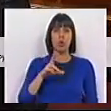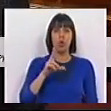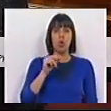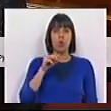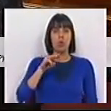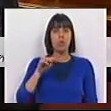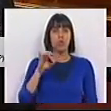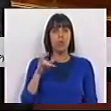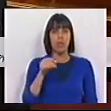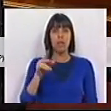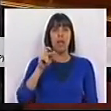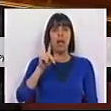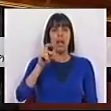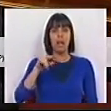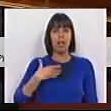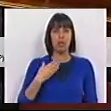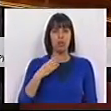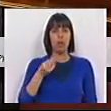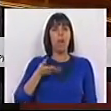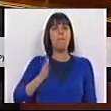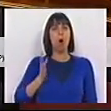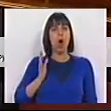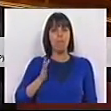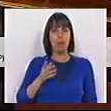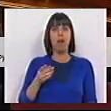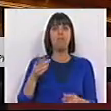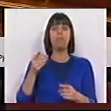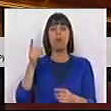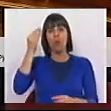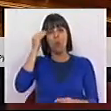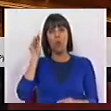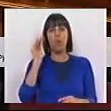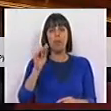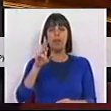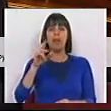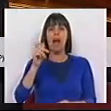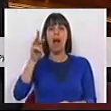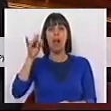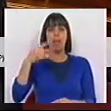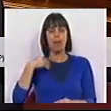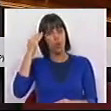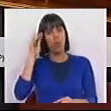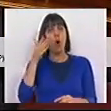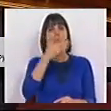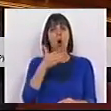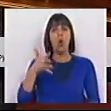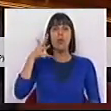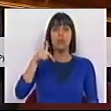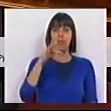Mocinha, Alandro Al e Borba, o Comendador Rondão Almeida, os 11